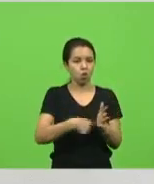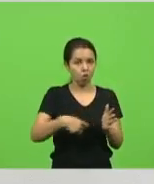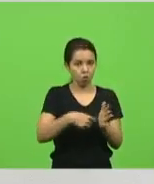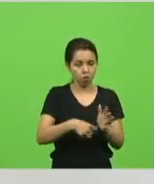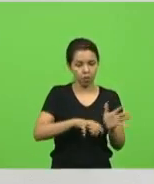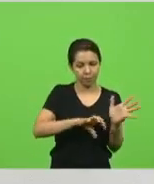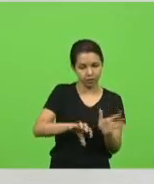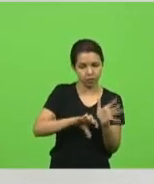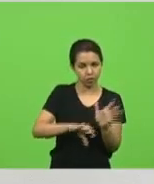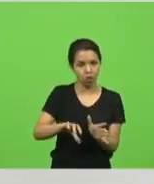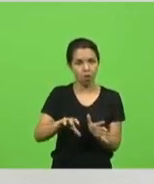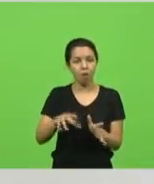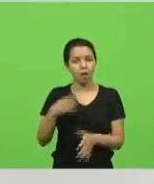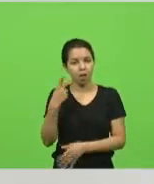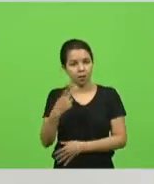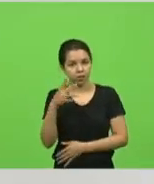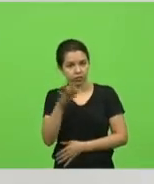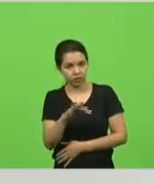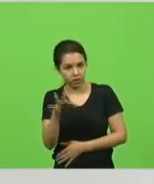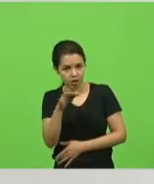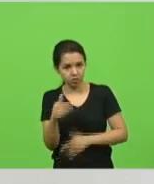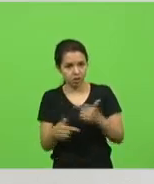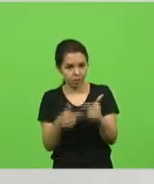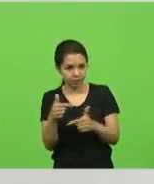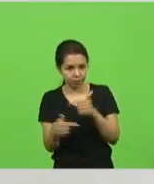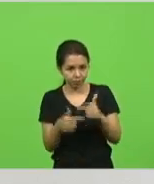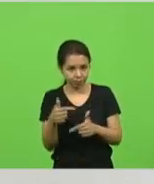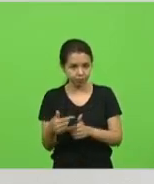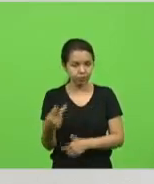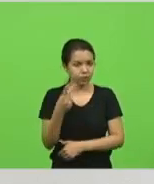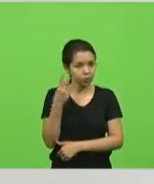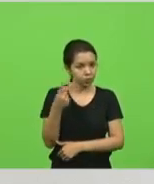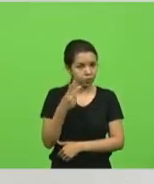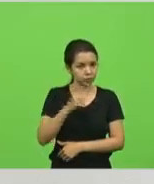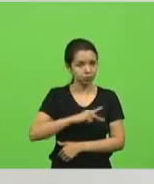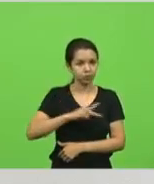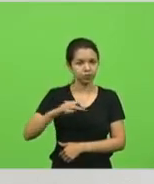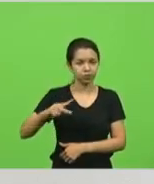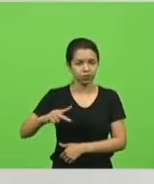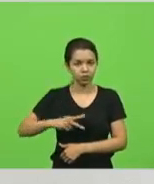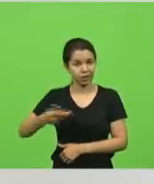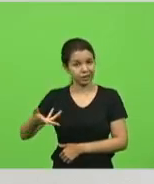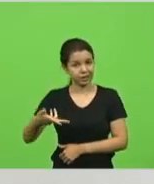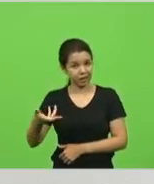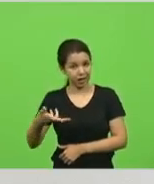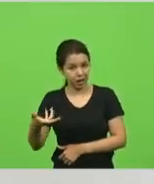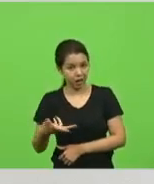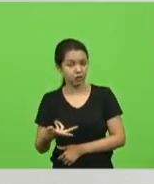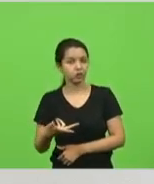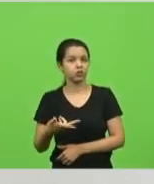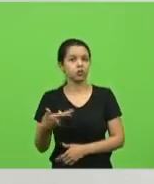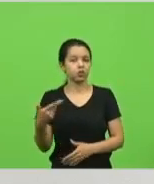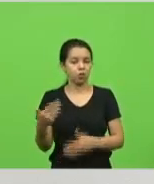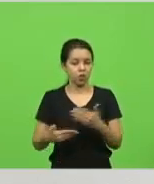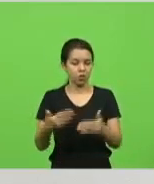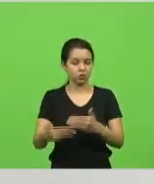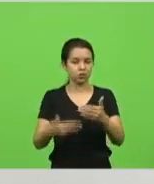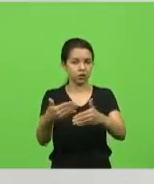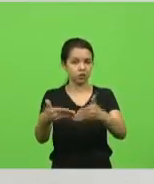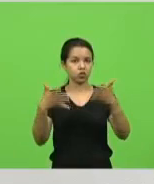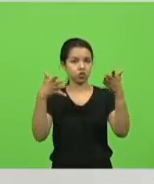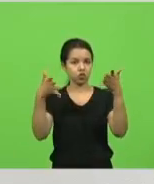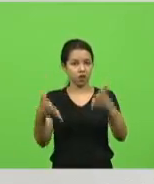nos parlamentares federais, para trabalhar, para que haja uma política pública que dê mais celeridade nesse processo de chegar mais vacinas aos estados. Teve